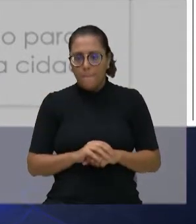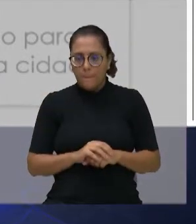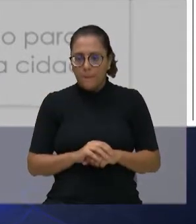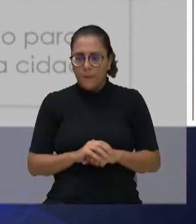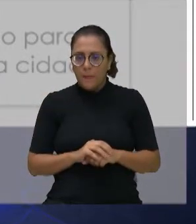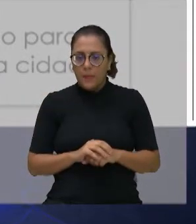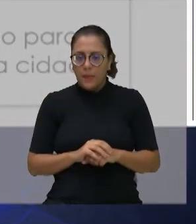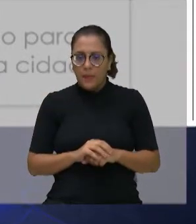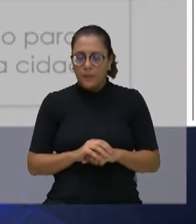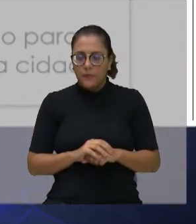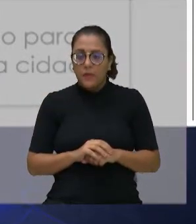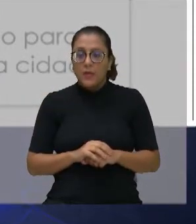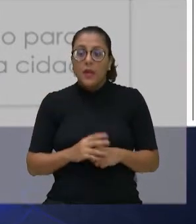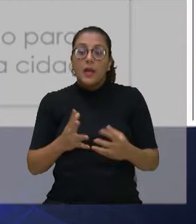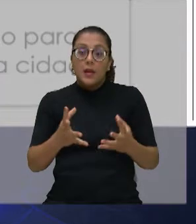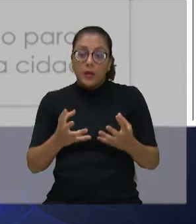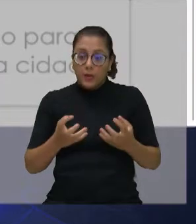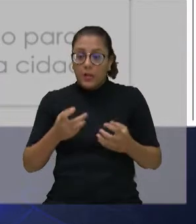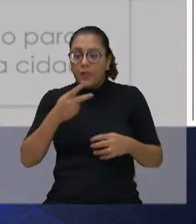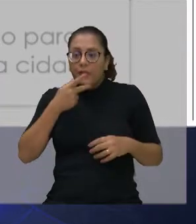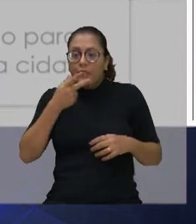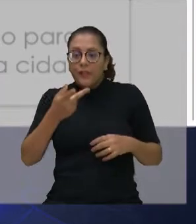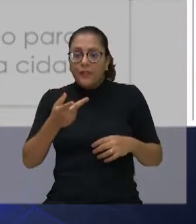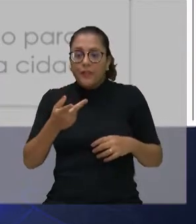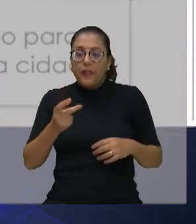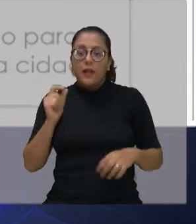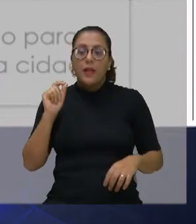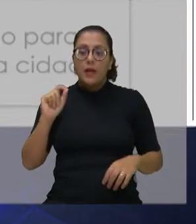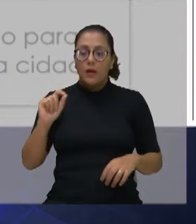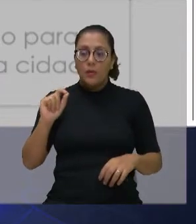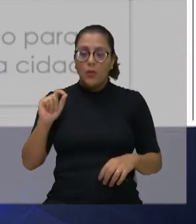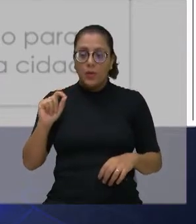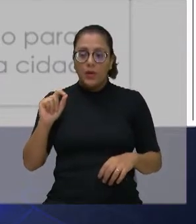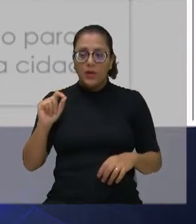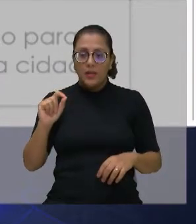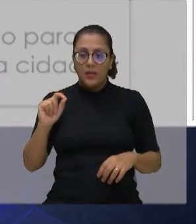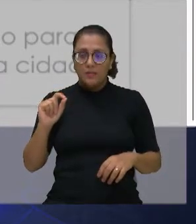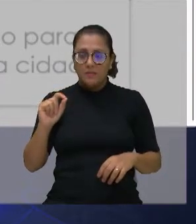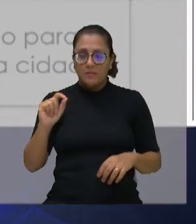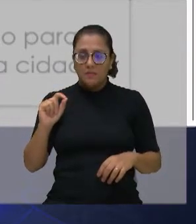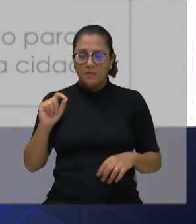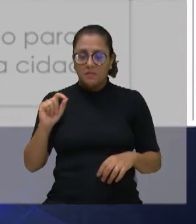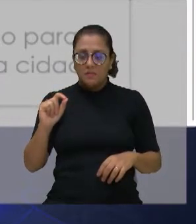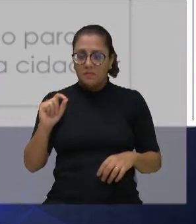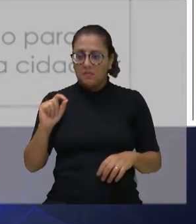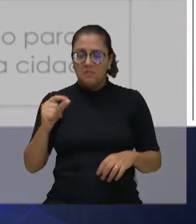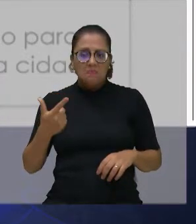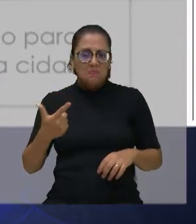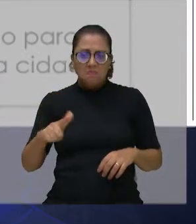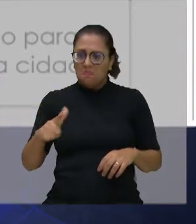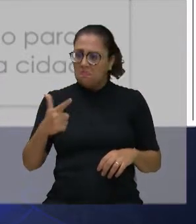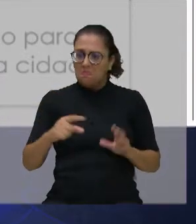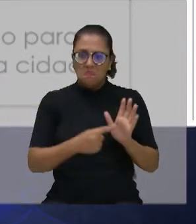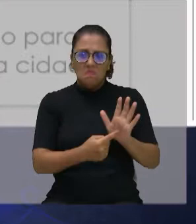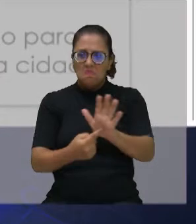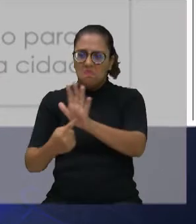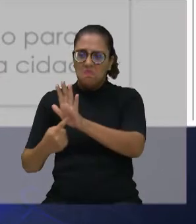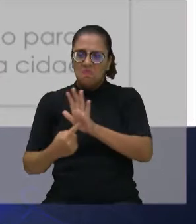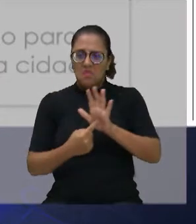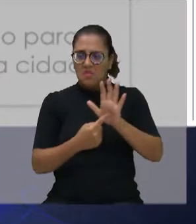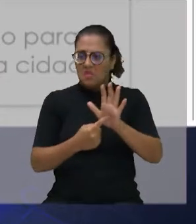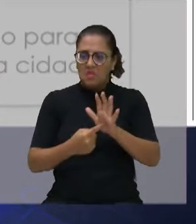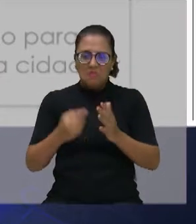queria registrar a falta de transparência nesse processo, a falta de